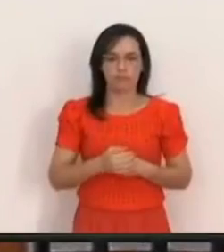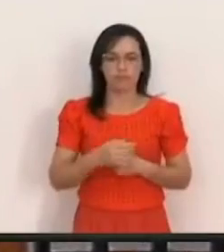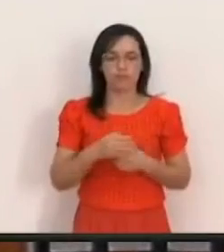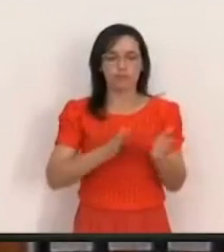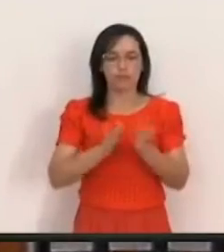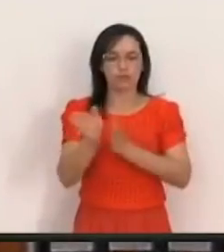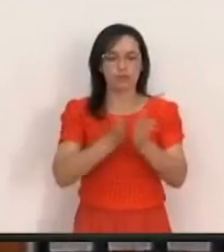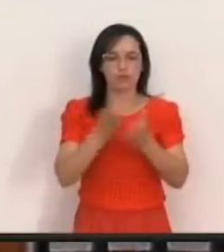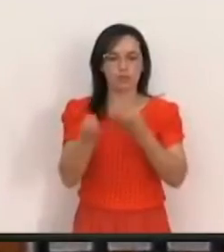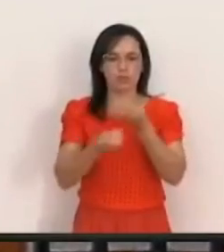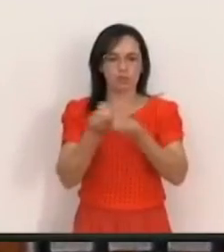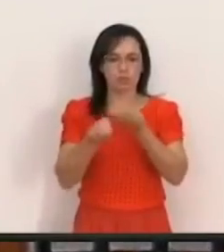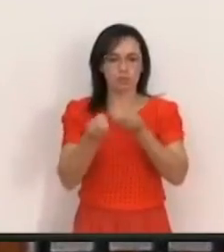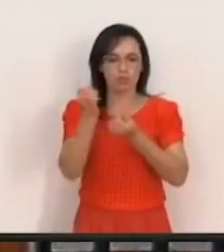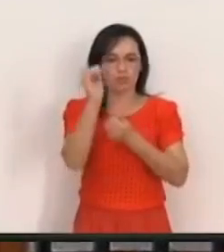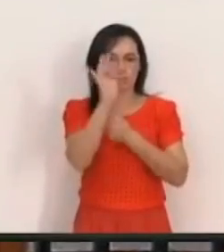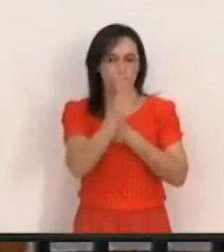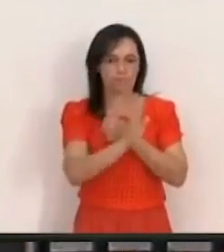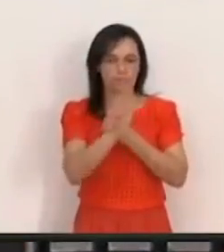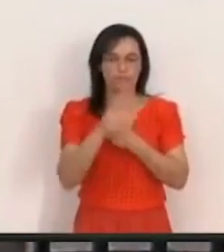direcionará Sobre como será A imposição de mãos